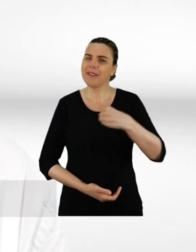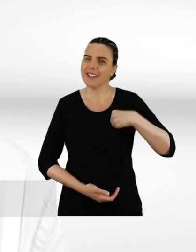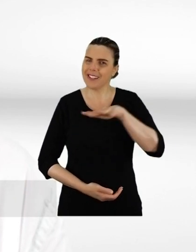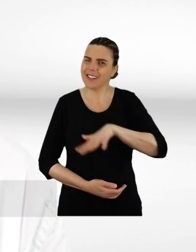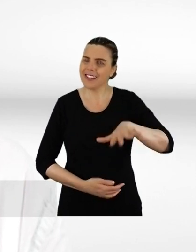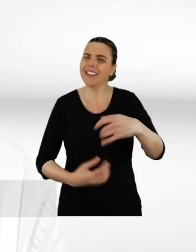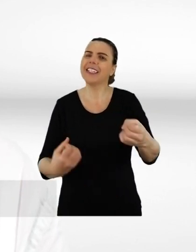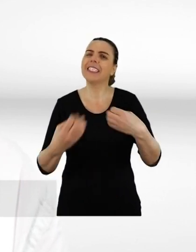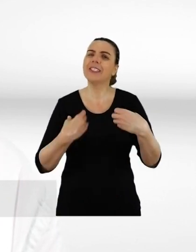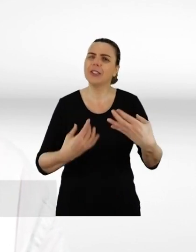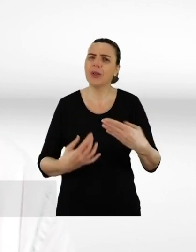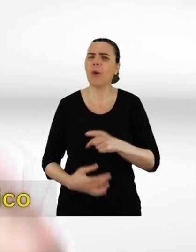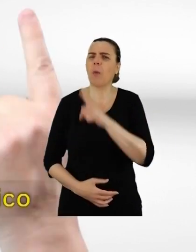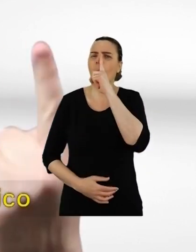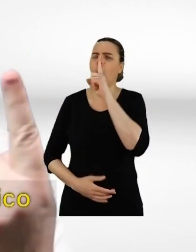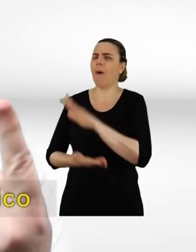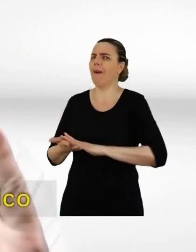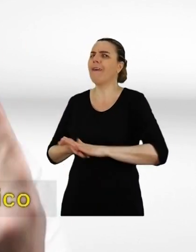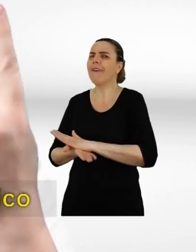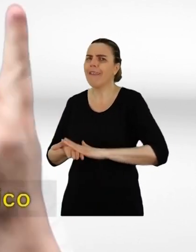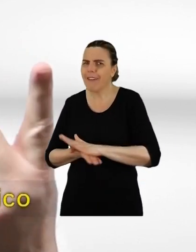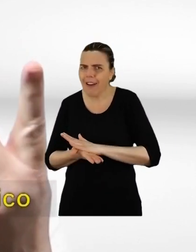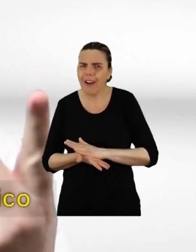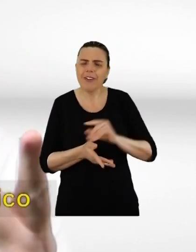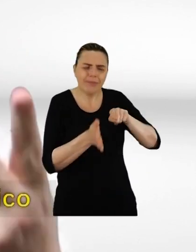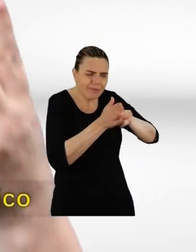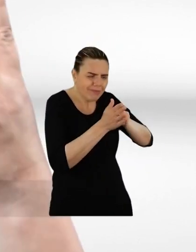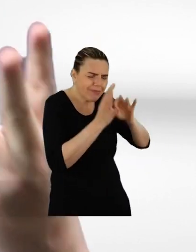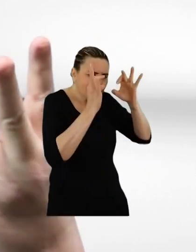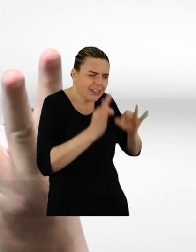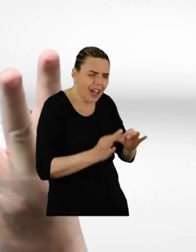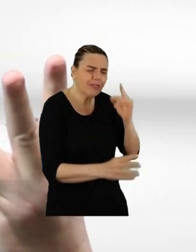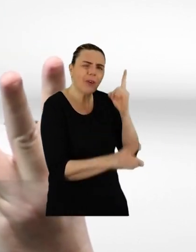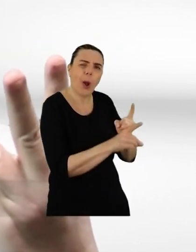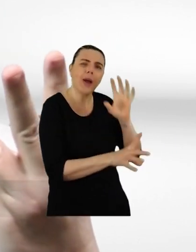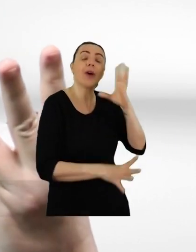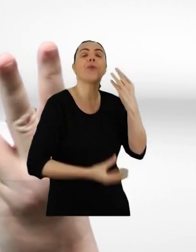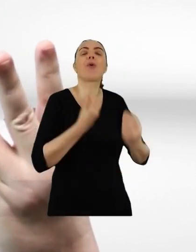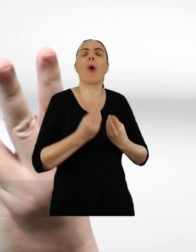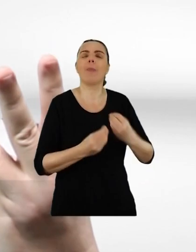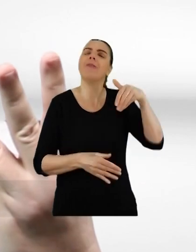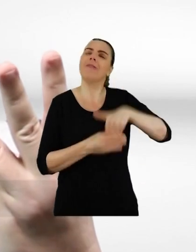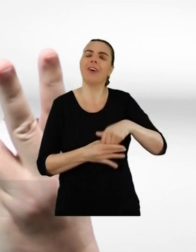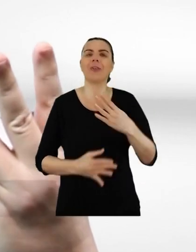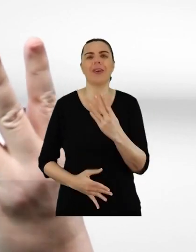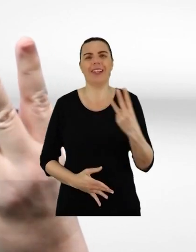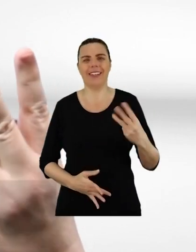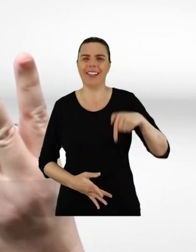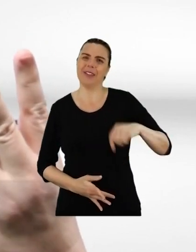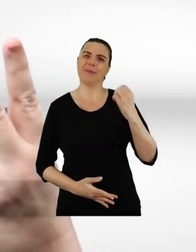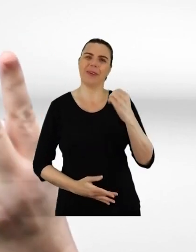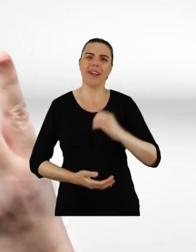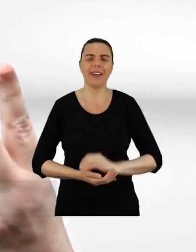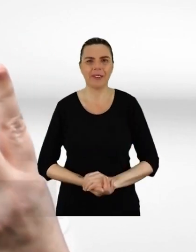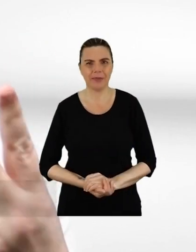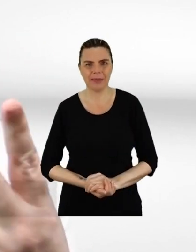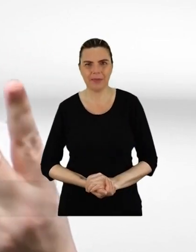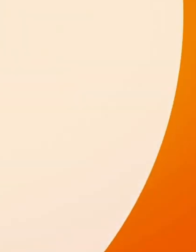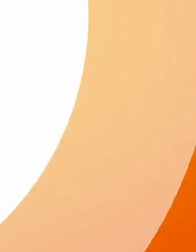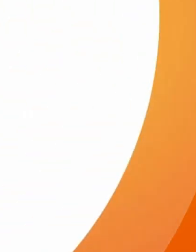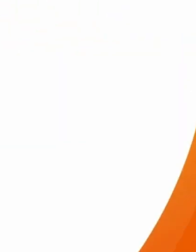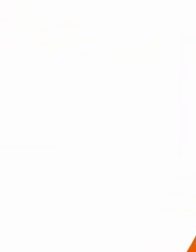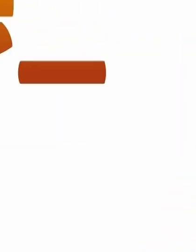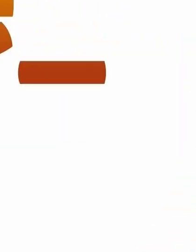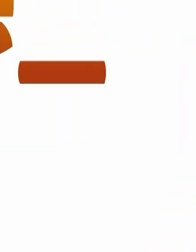A medicina me ensinou a não me emitir, fazer um diagnóstico, buscar uma solução. A saúde começa pelo ambiente. 43.